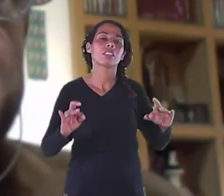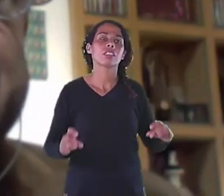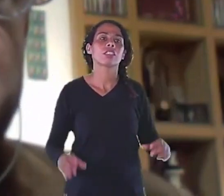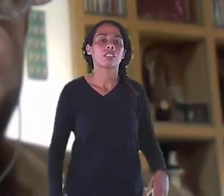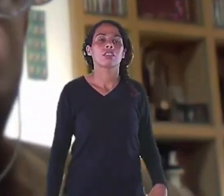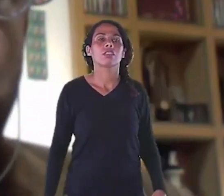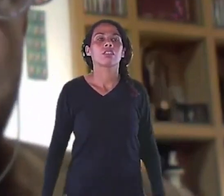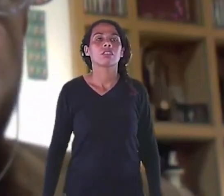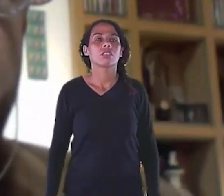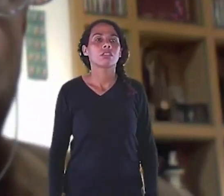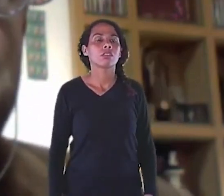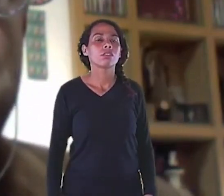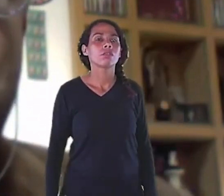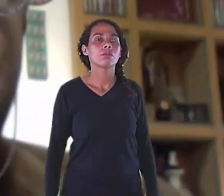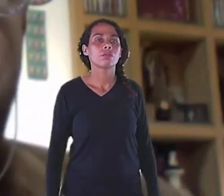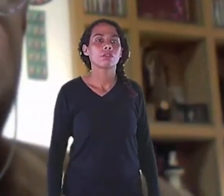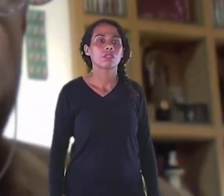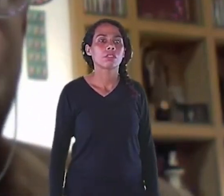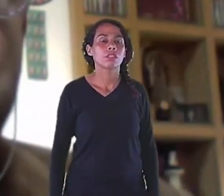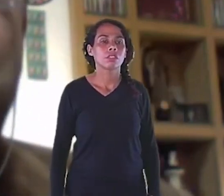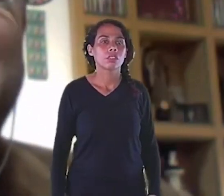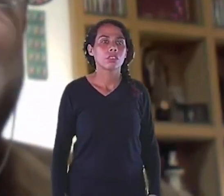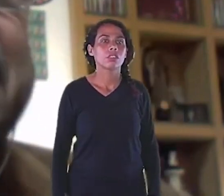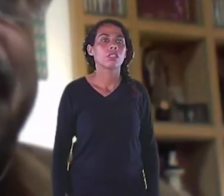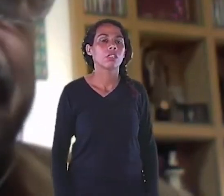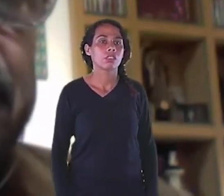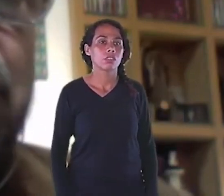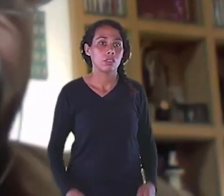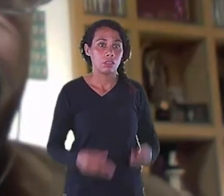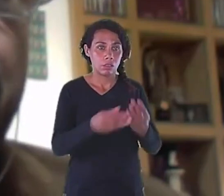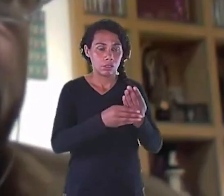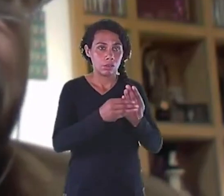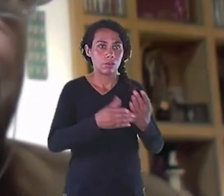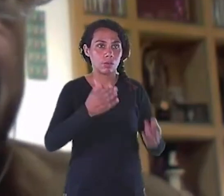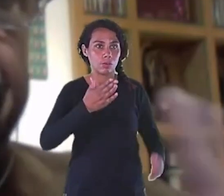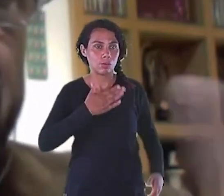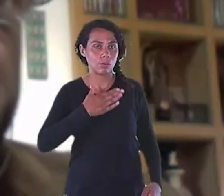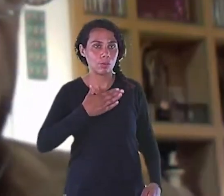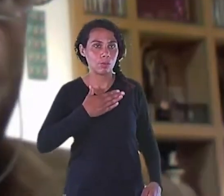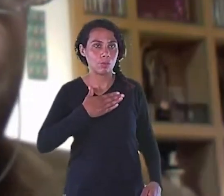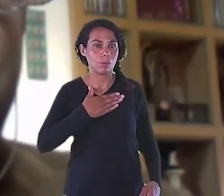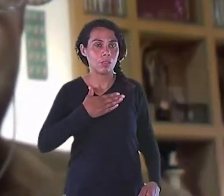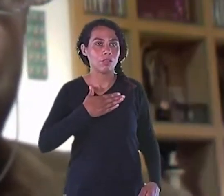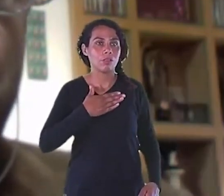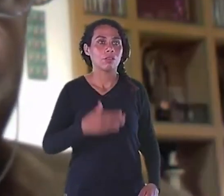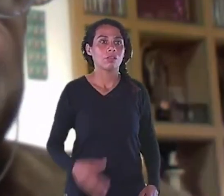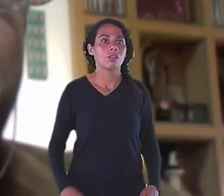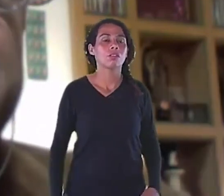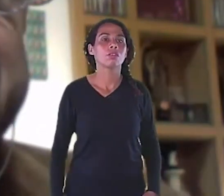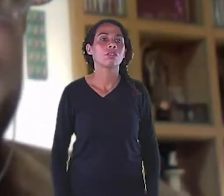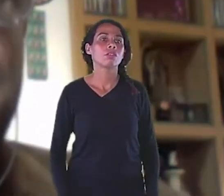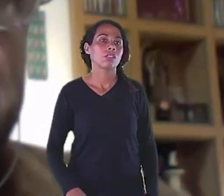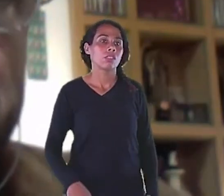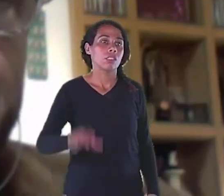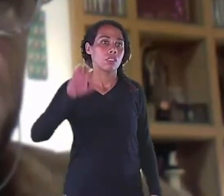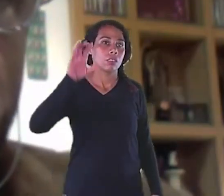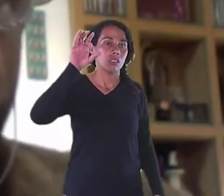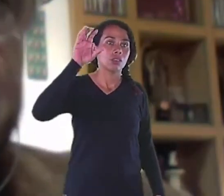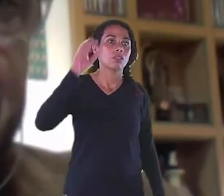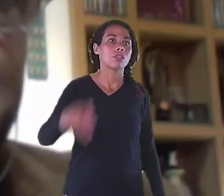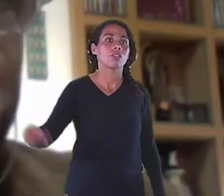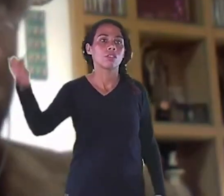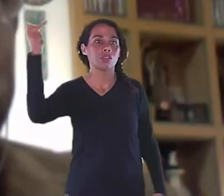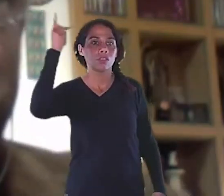esse livro Nós ganhamos O prêmio Museu da Casa Brasileira São Paulo Primeiro lugar Como Trabalhos escritos